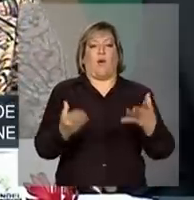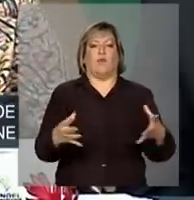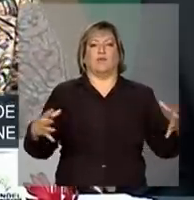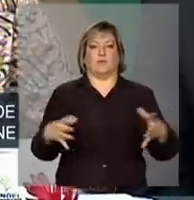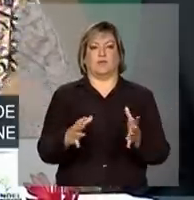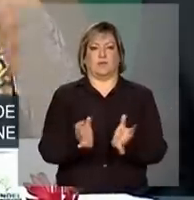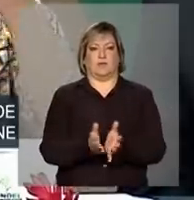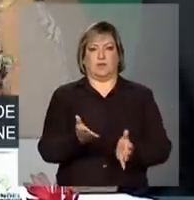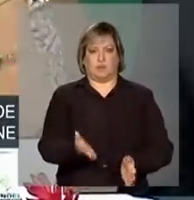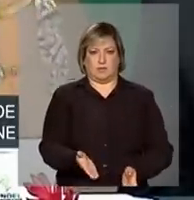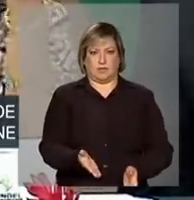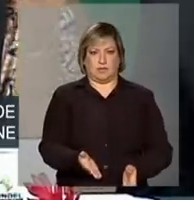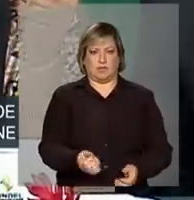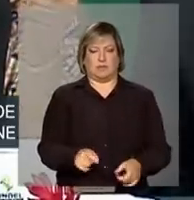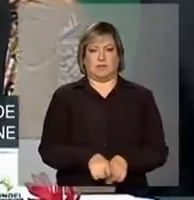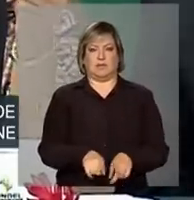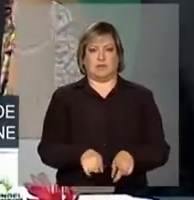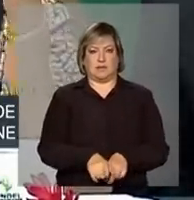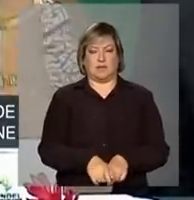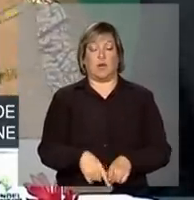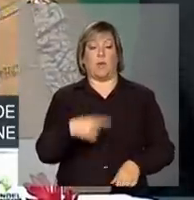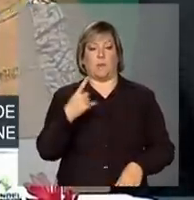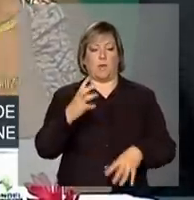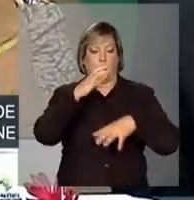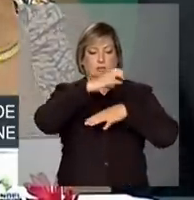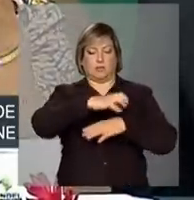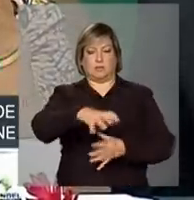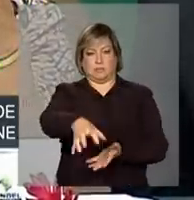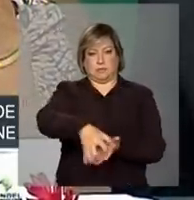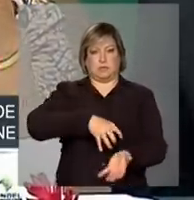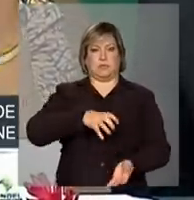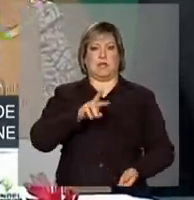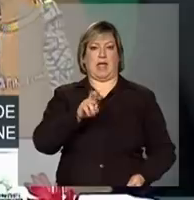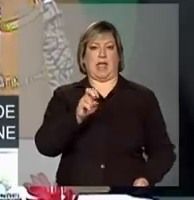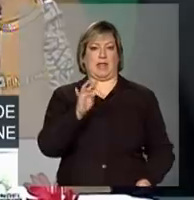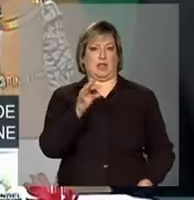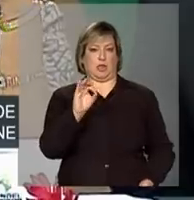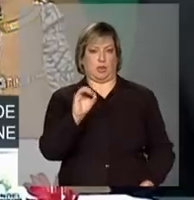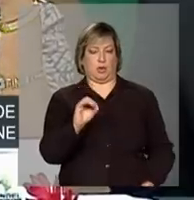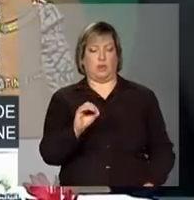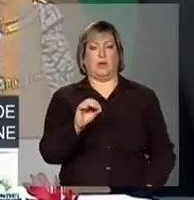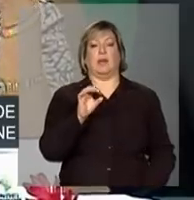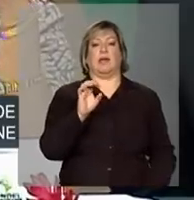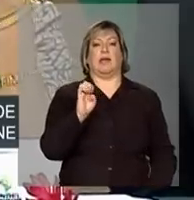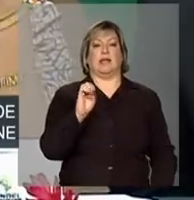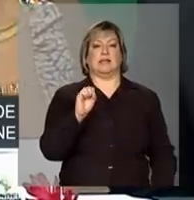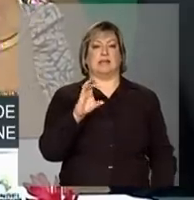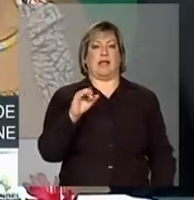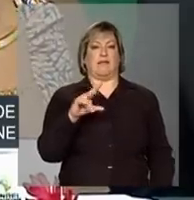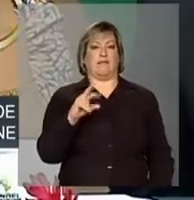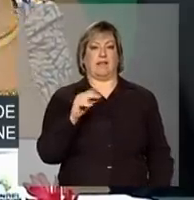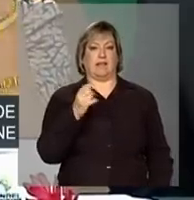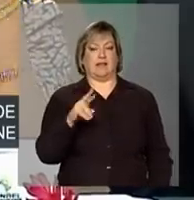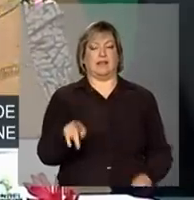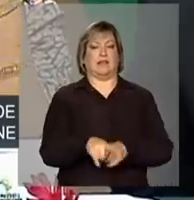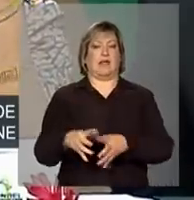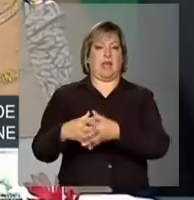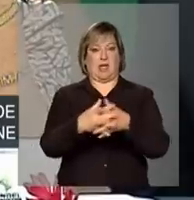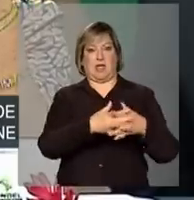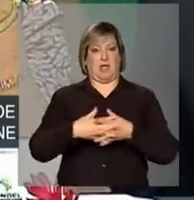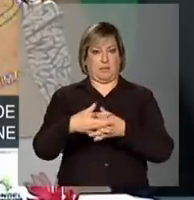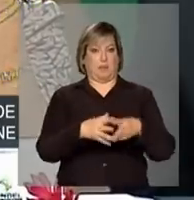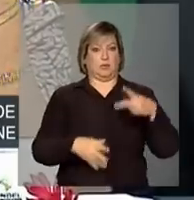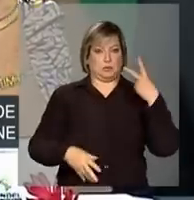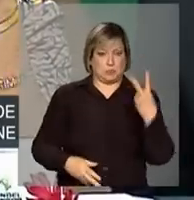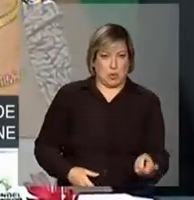composto por uma reta escavadeira, uma moto niveladora, dois caminhões, um caminhão caçamba e um caminhão